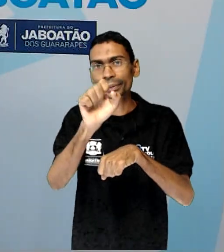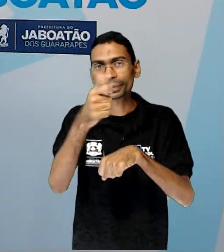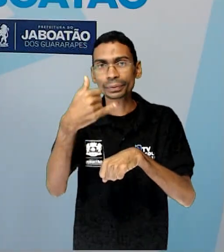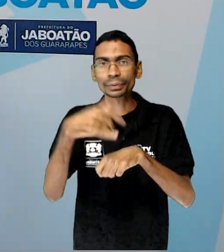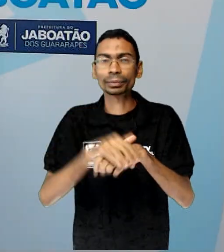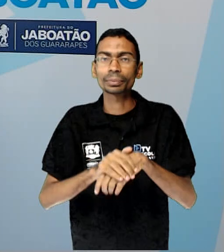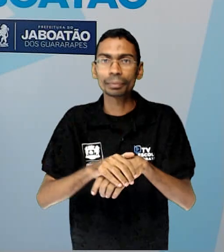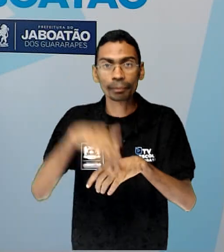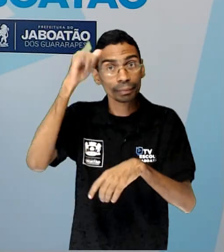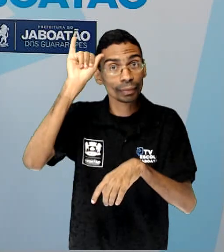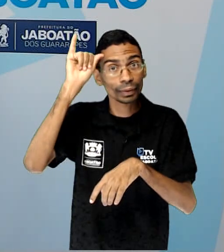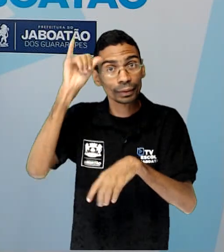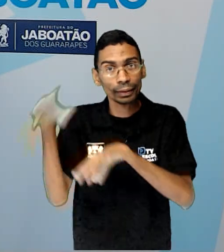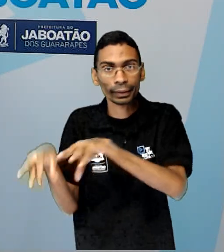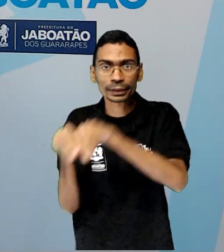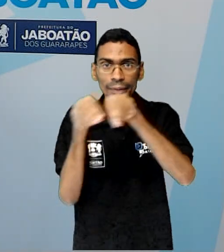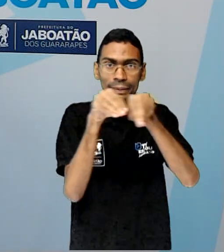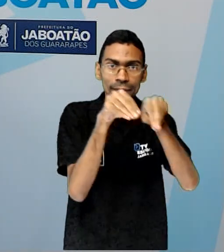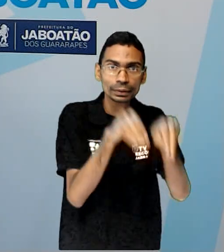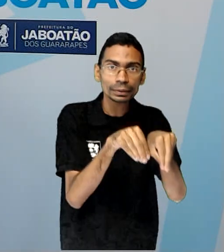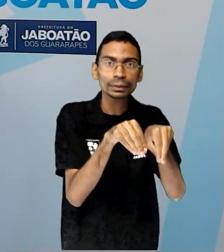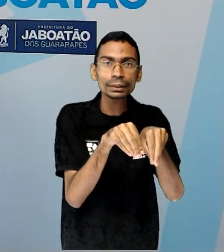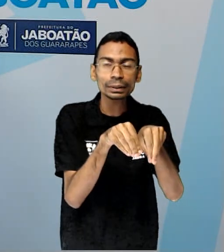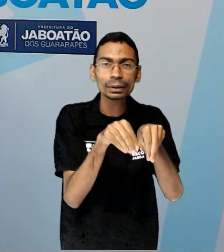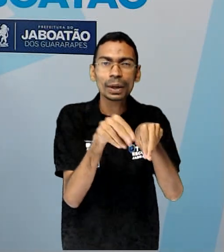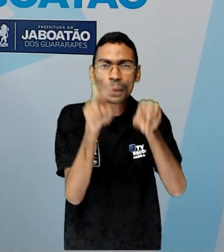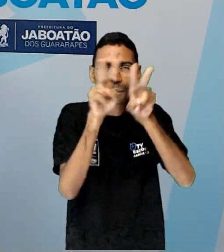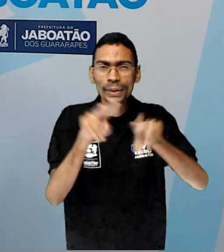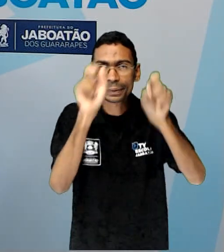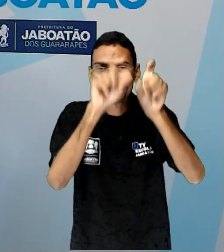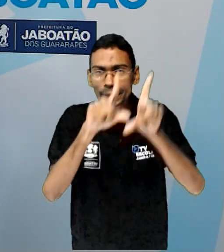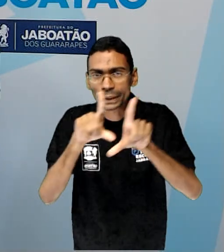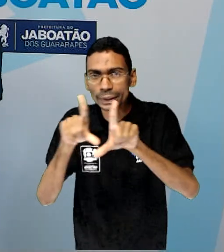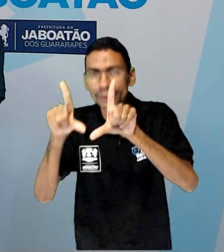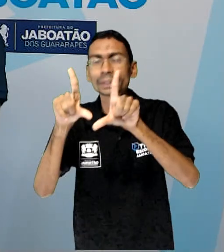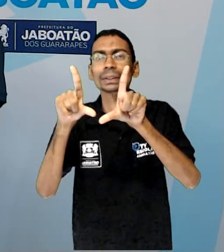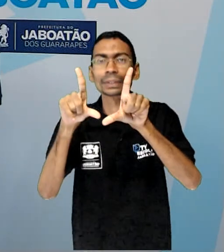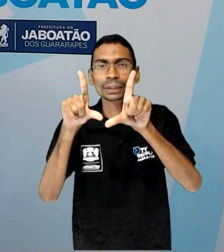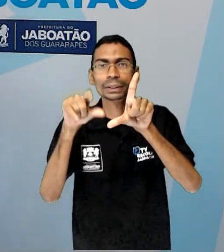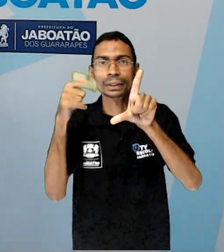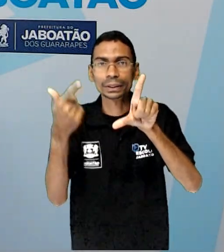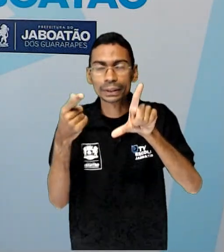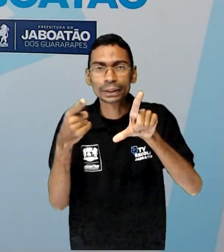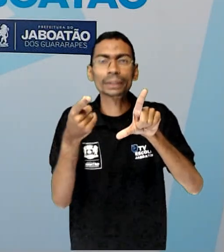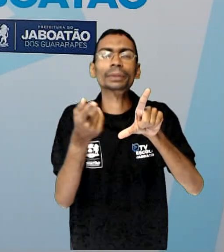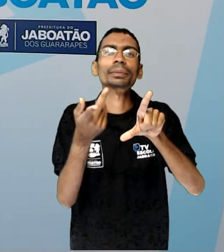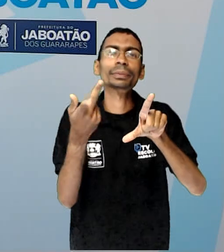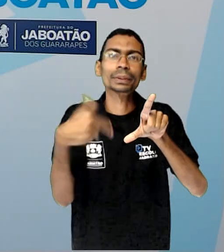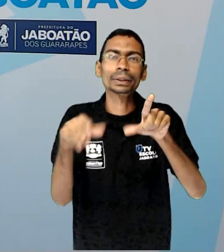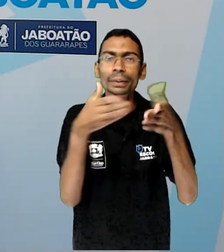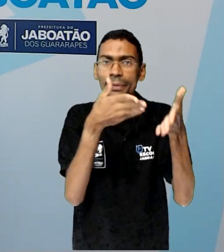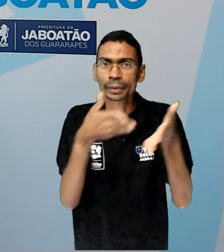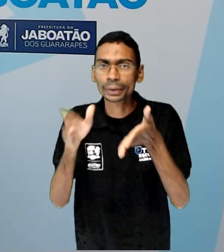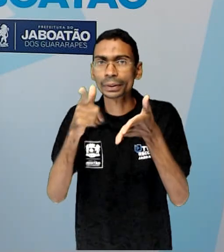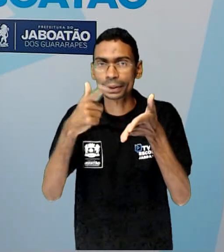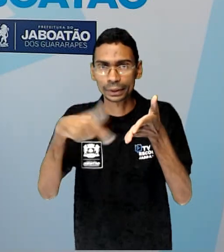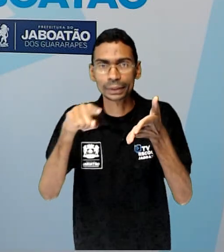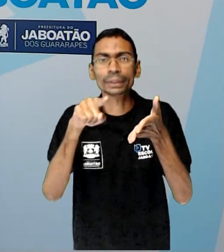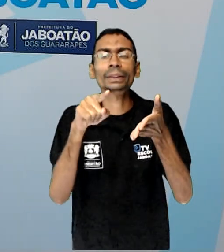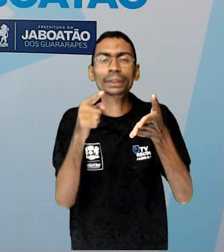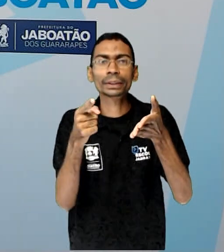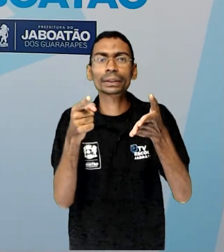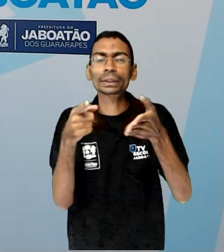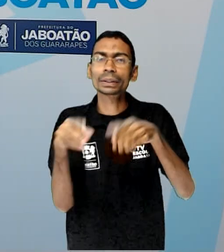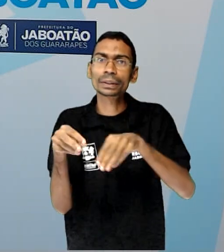várias cabeças de gado foram trazidas na época da capitania de São Vicente. Aqui é uma imagem que vocês estão vendo aqui